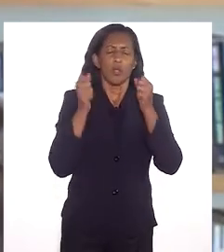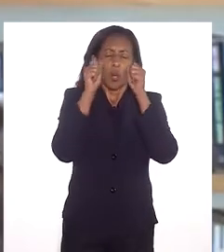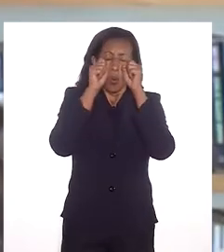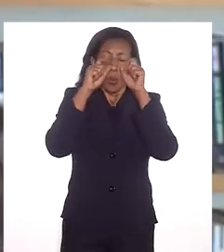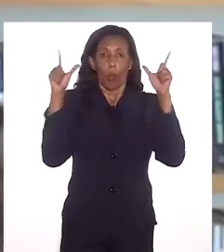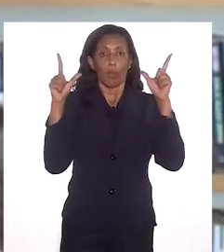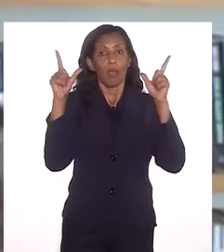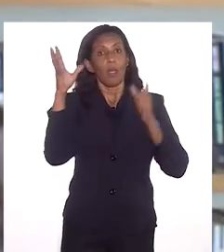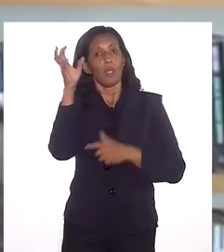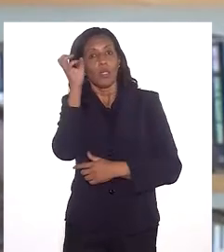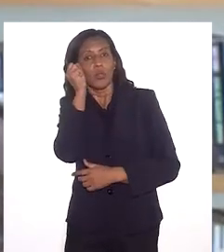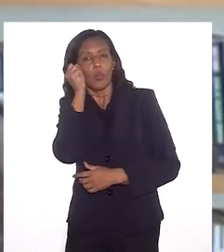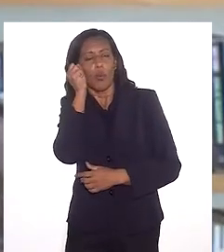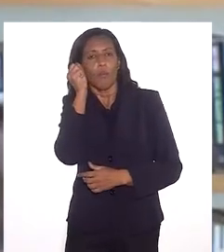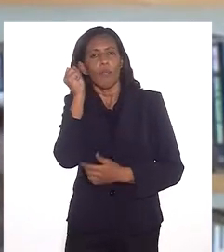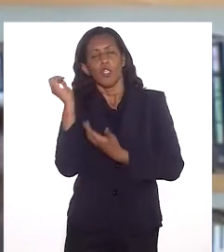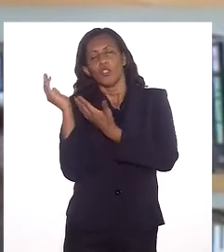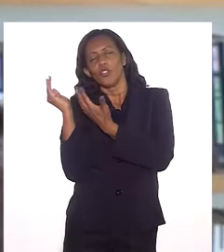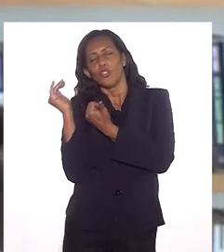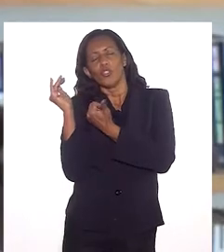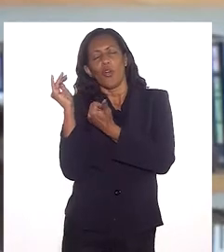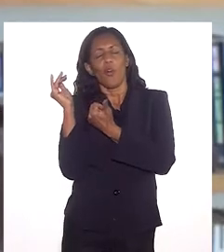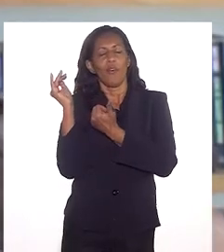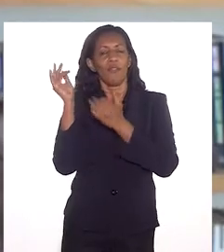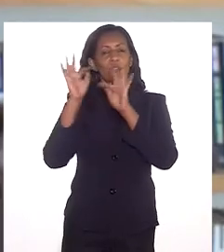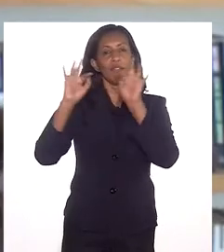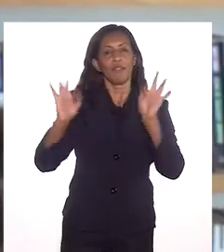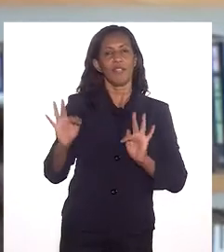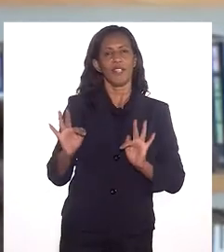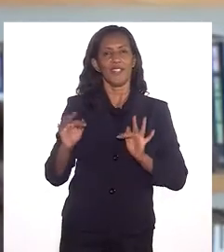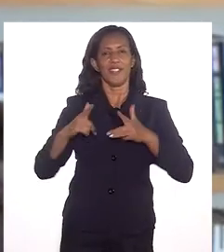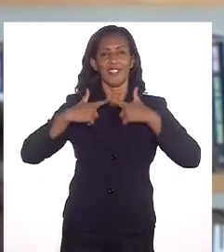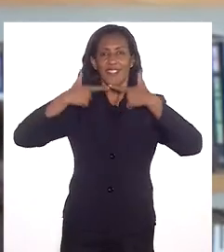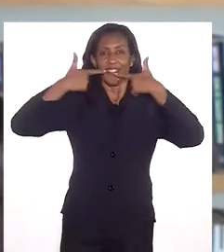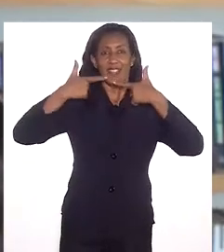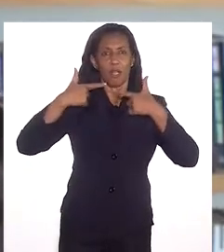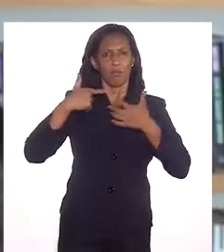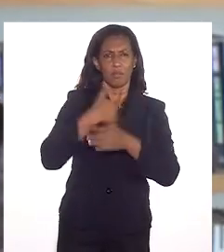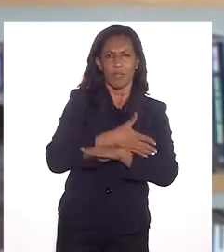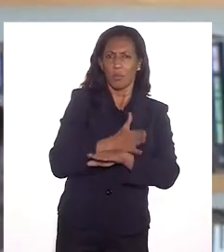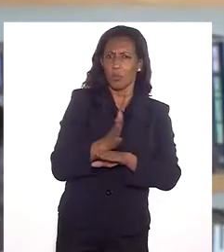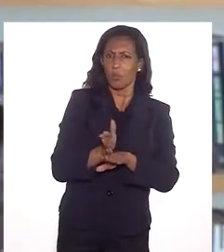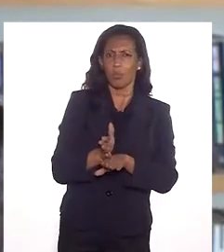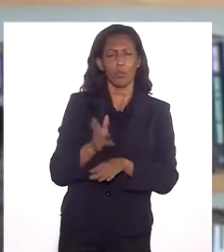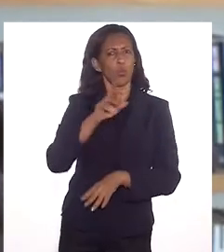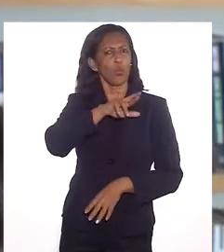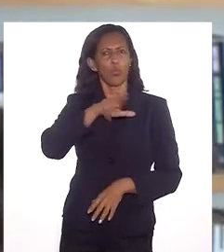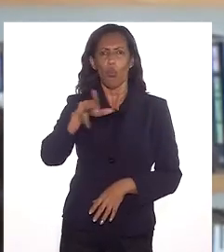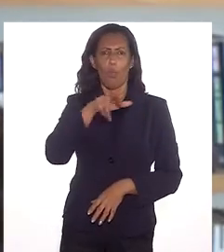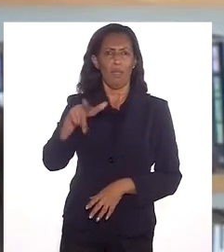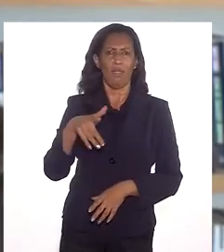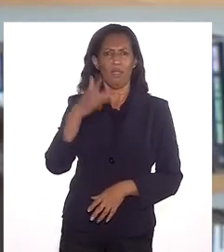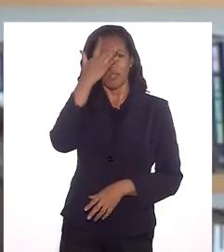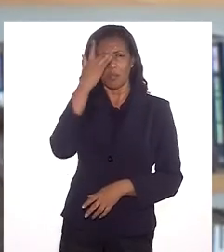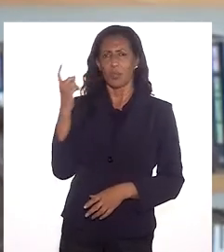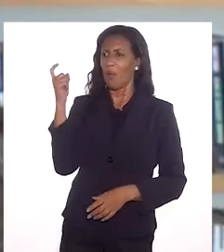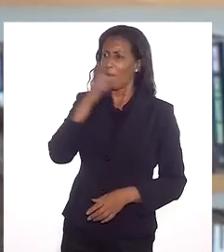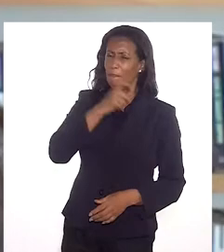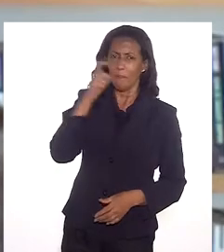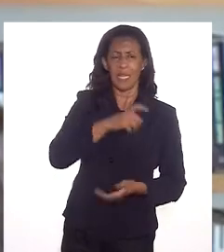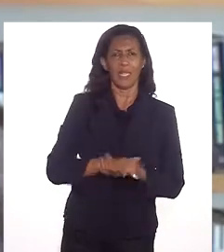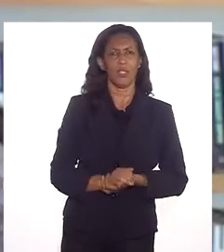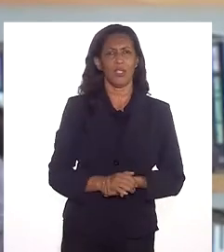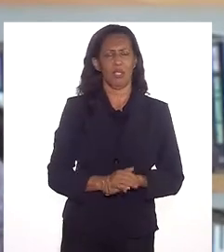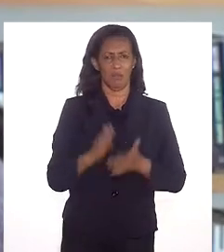precisasse acordar e dormir jovem, feliz e radiante o tempo todo. E não é assim. As pessoas mentem.